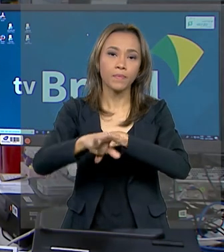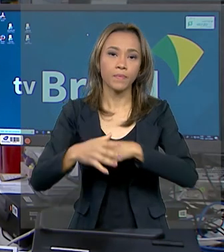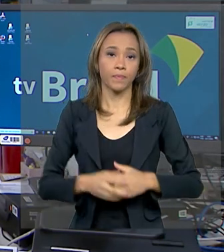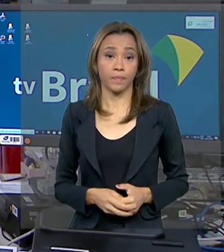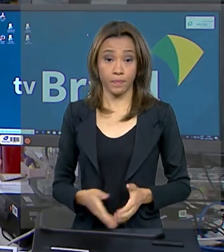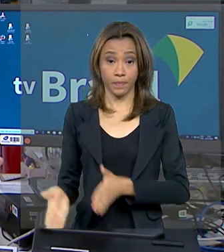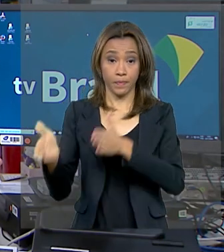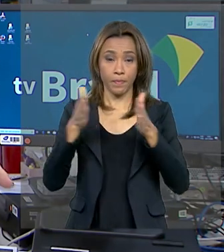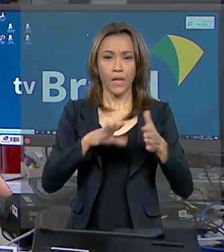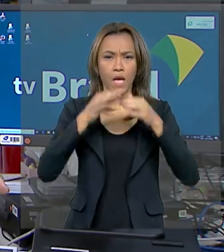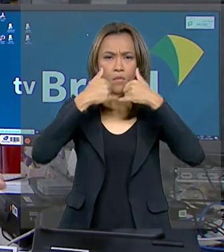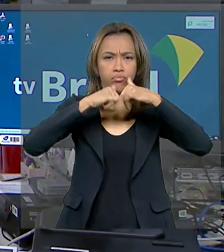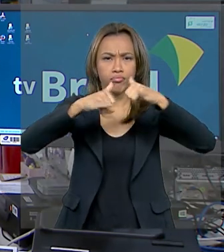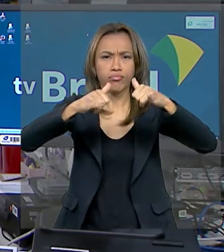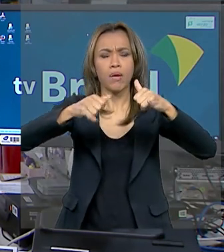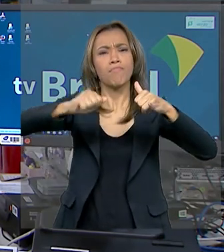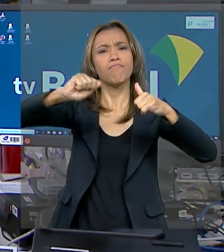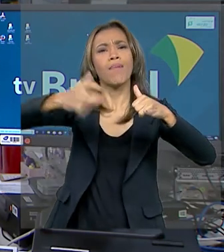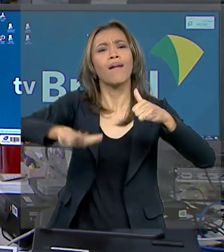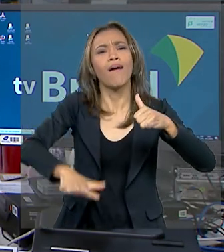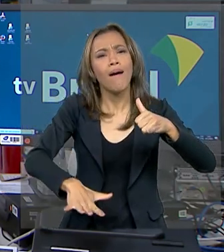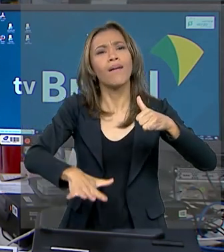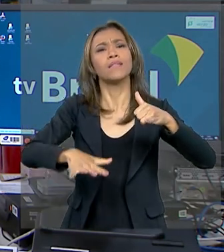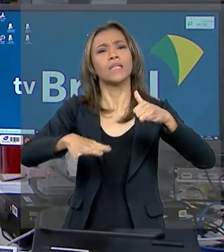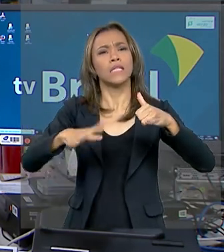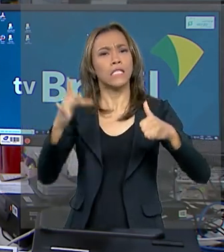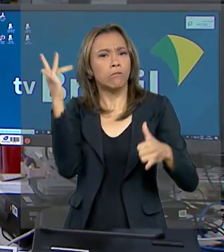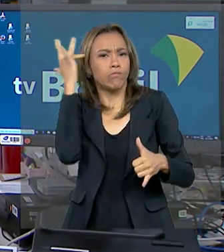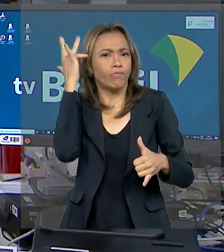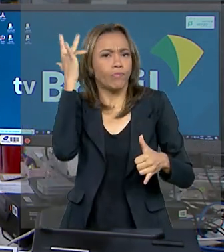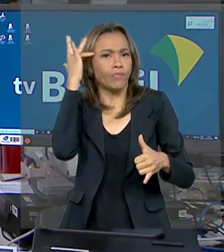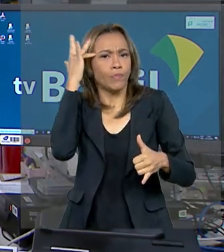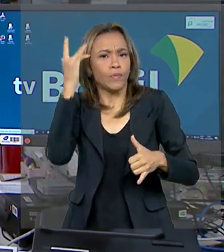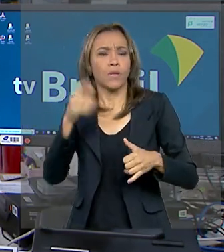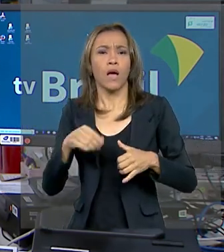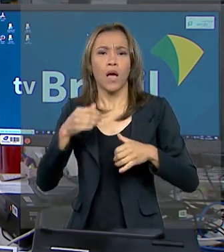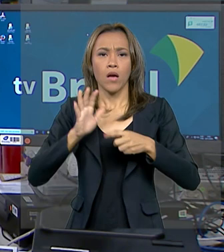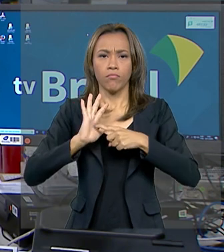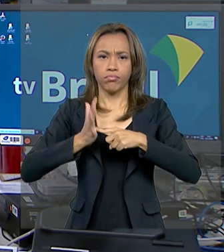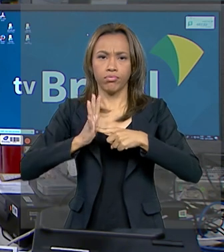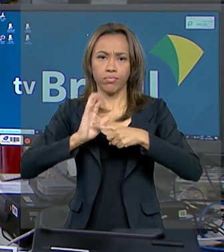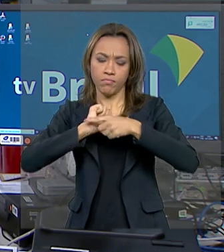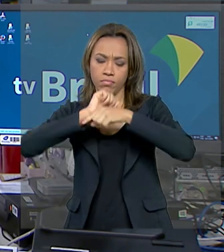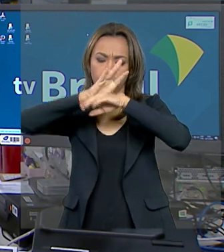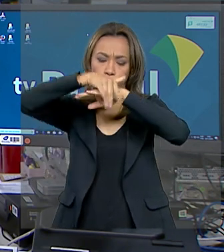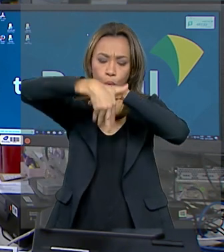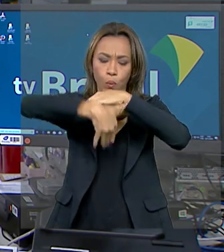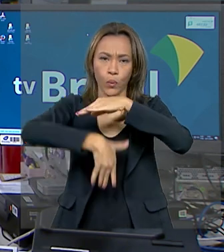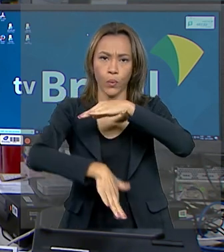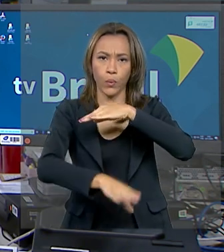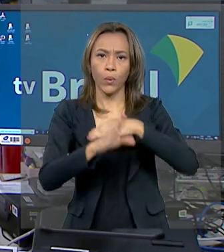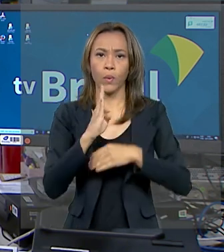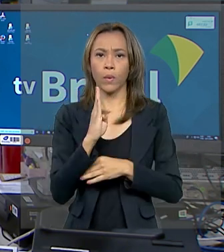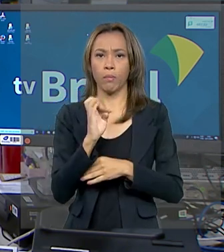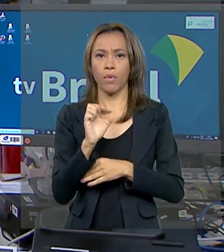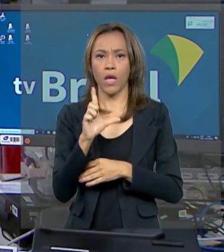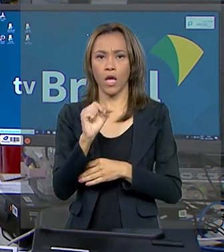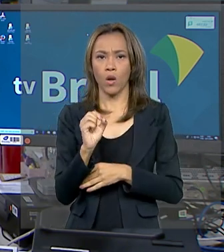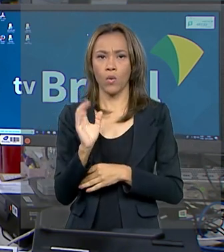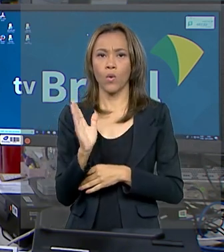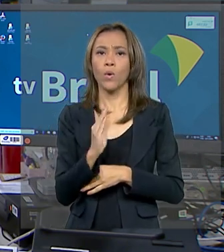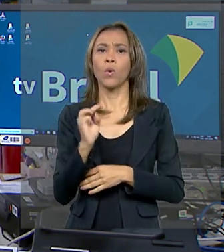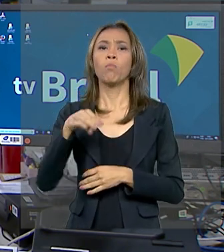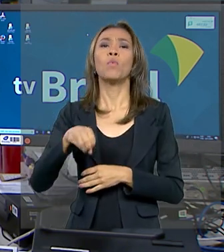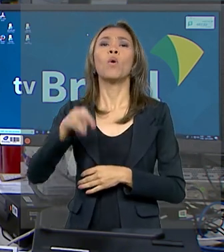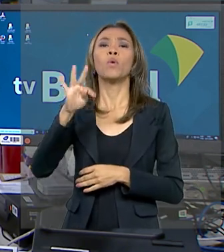Energia barata, limpa e de qualidade. A usina hidrelétrica de Belo Monte, que agora entra em plena operação, vai gerar